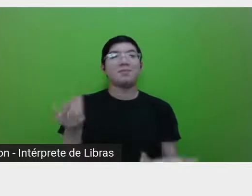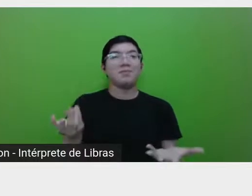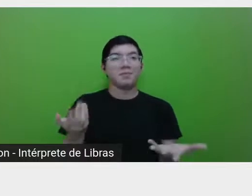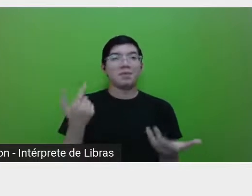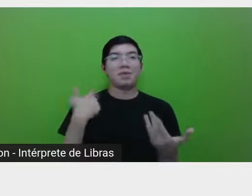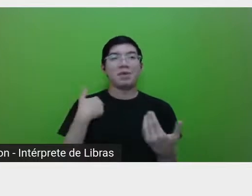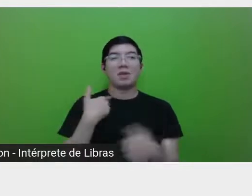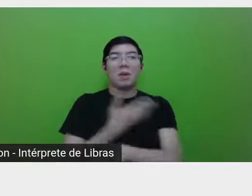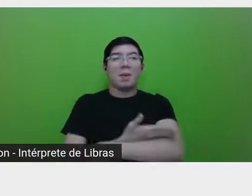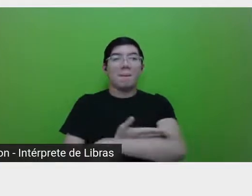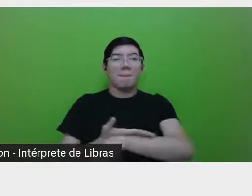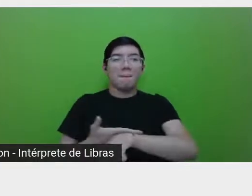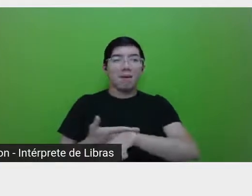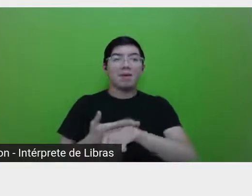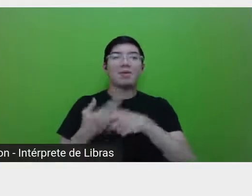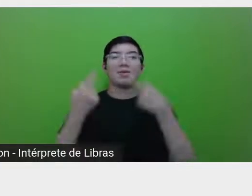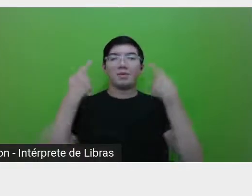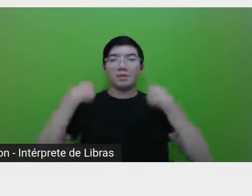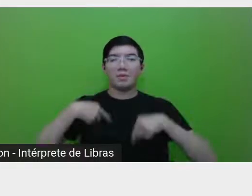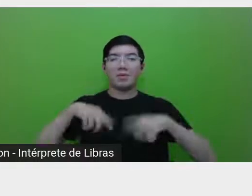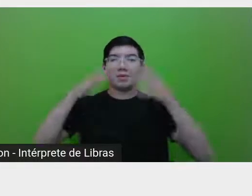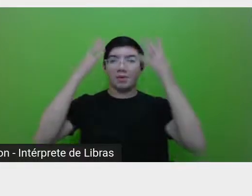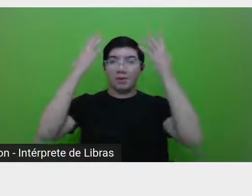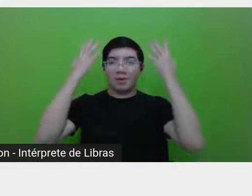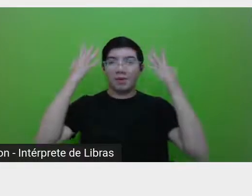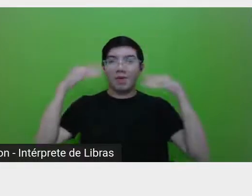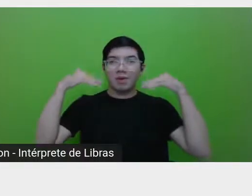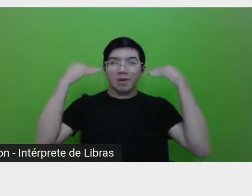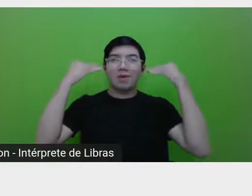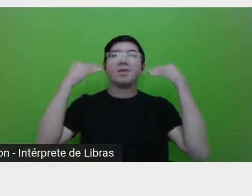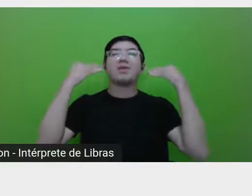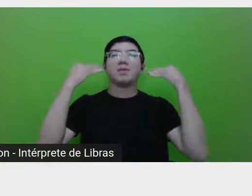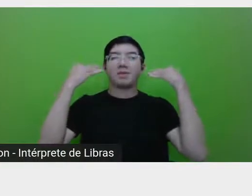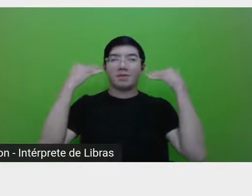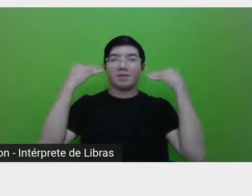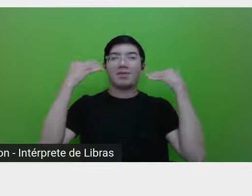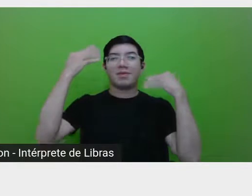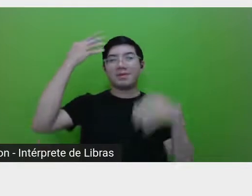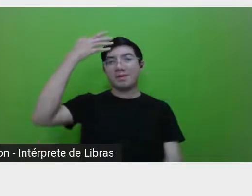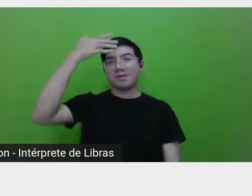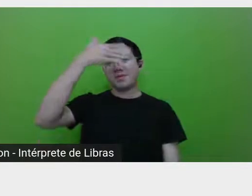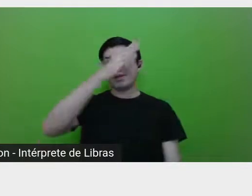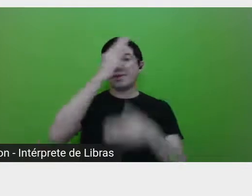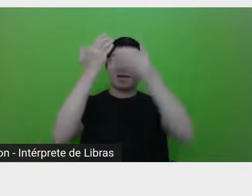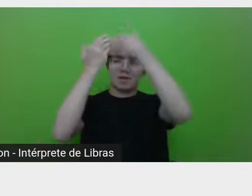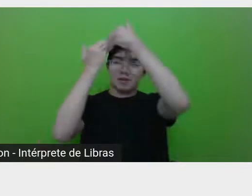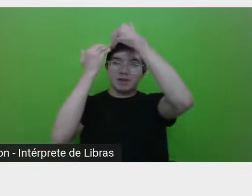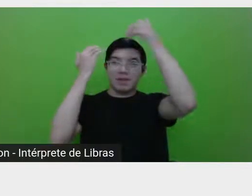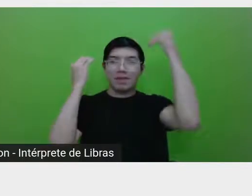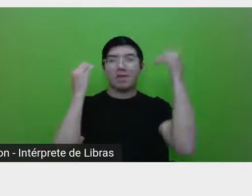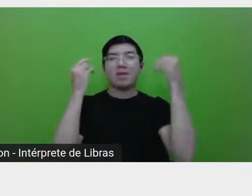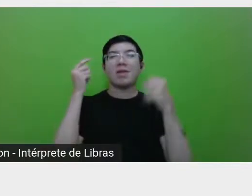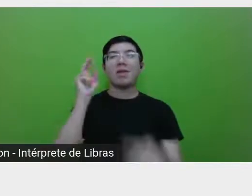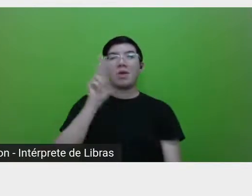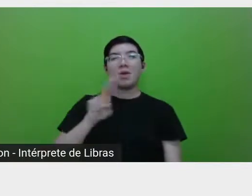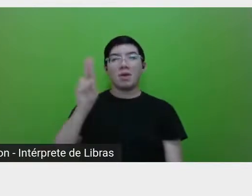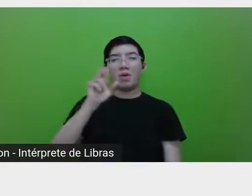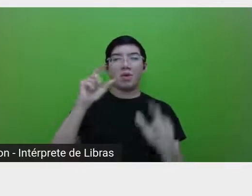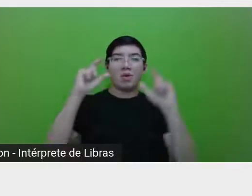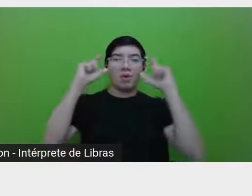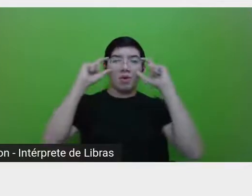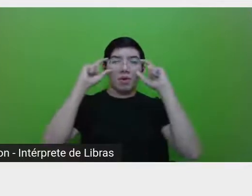liso, curto, cortado assim, partido no meio. Uso óculos de aro vermelho.